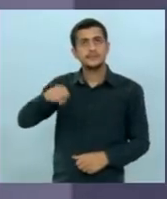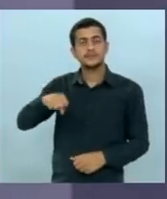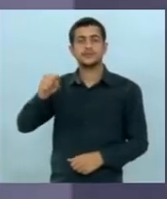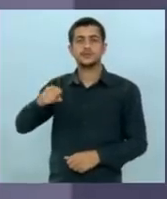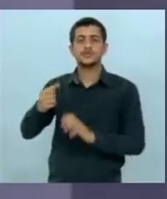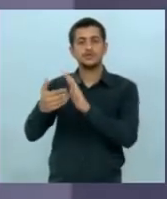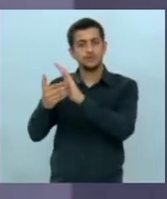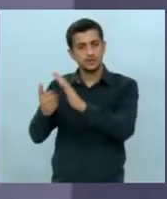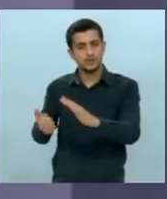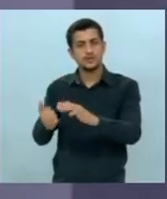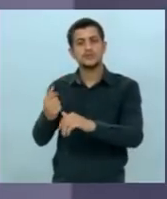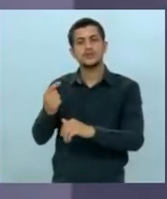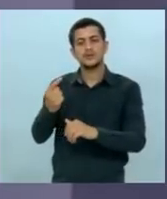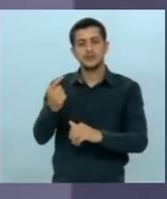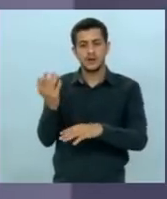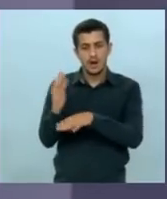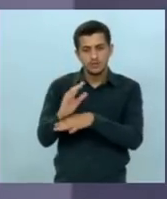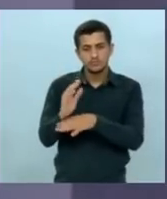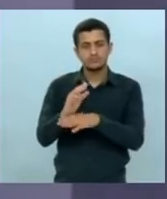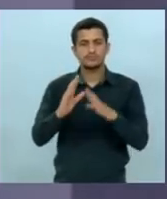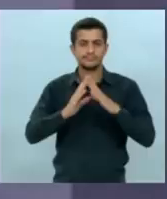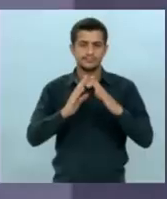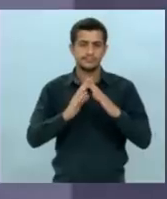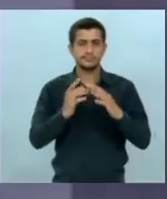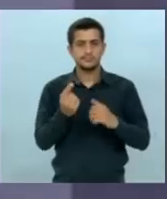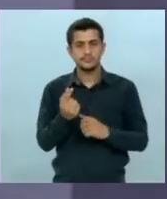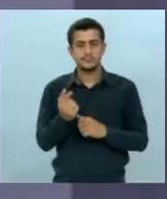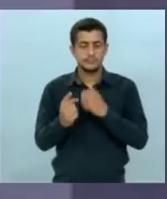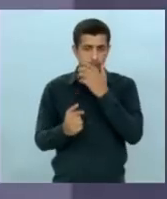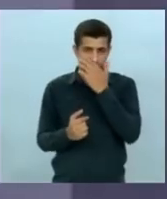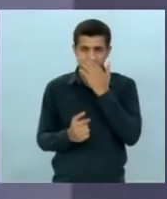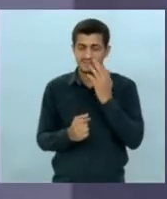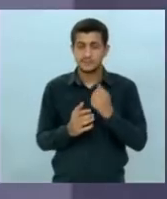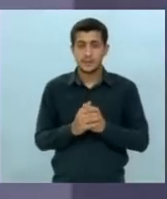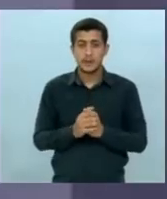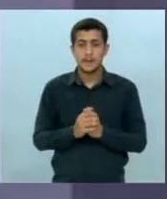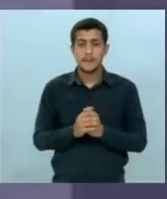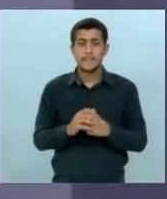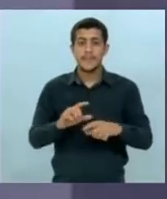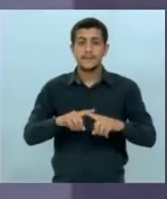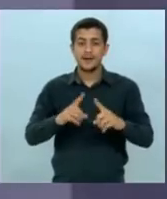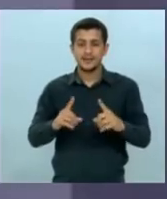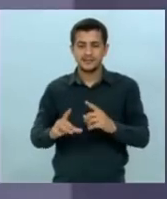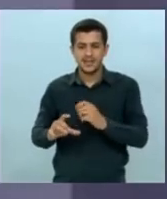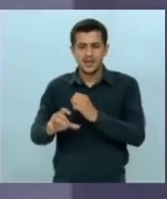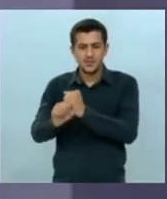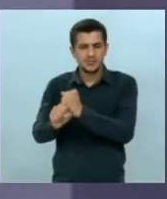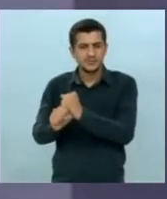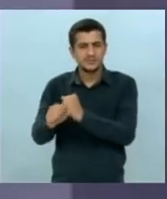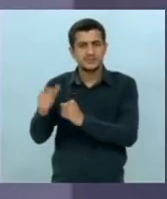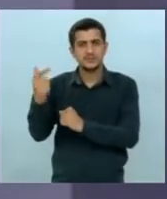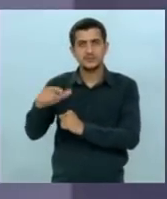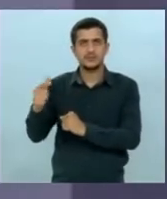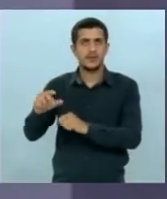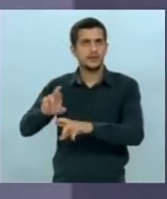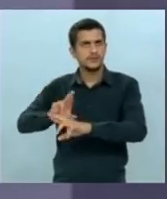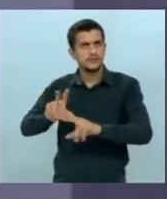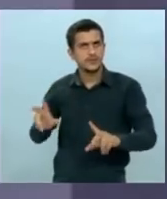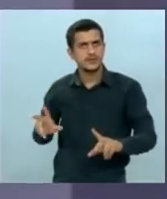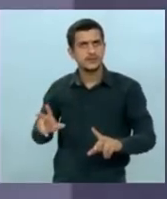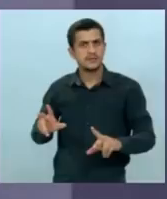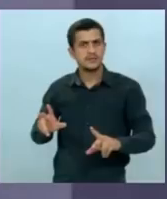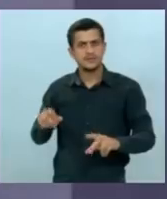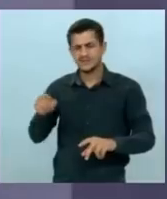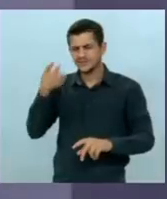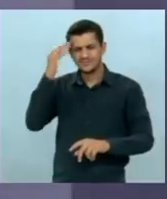auxílio moradia se for alterada agora auxílio moradia não se incorpora auxílio moradia é coisa diferente você